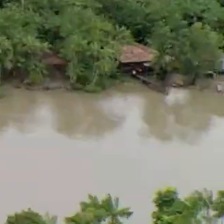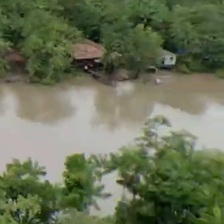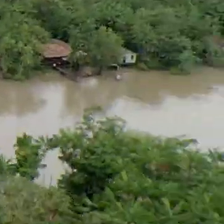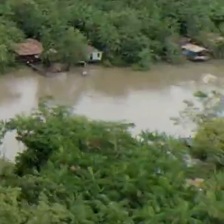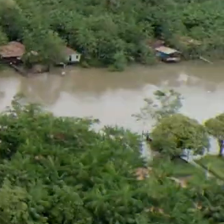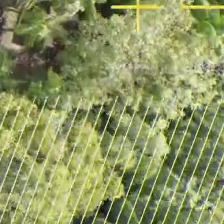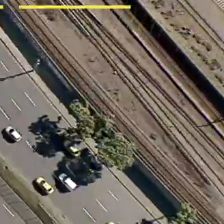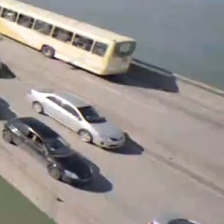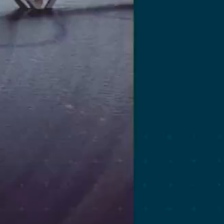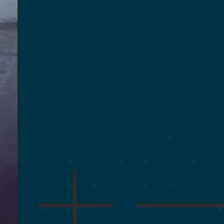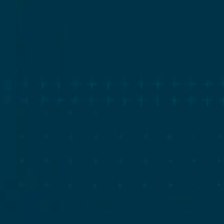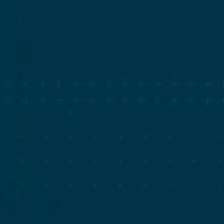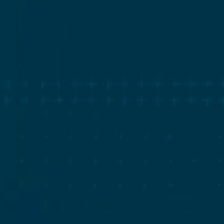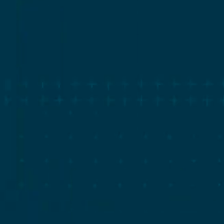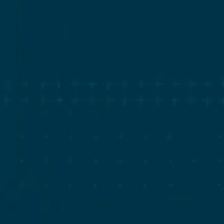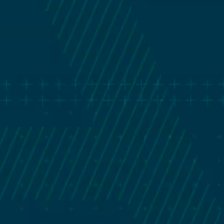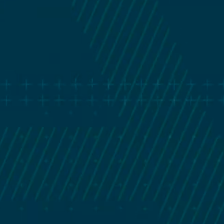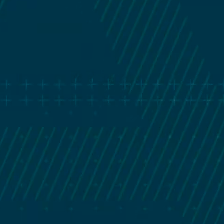mais.